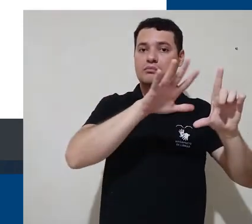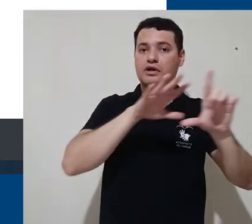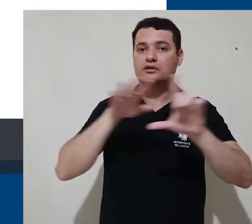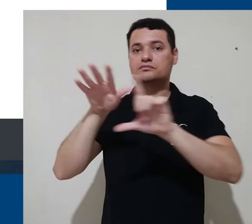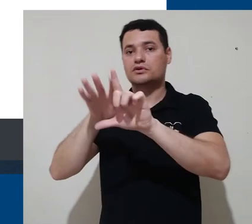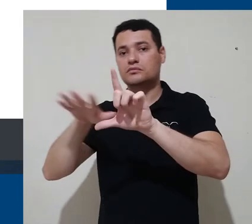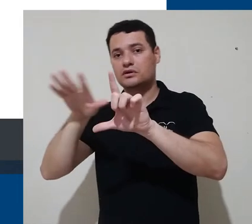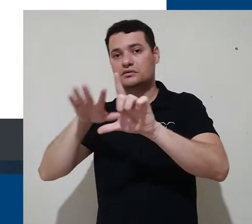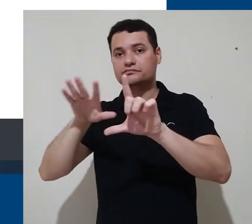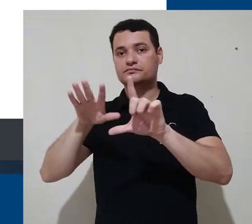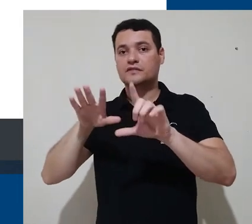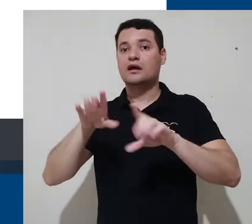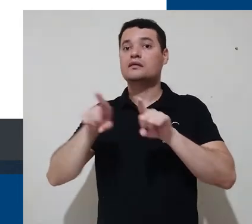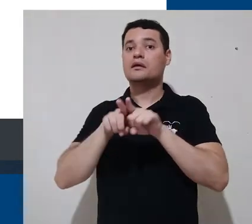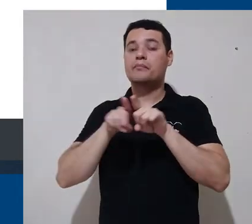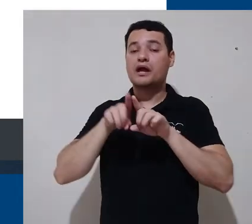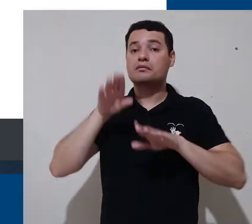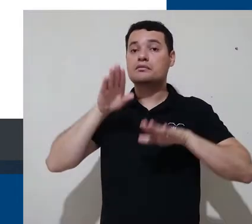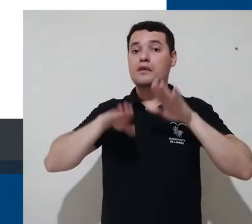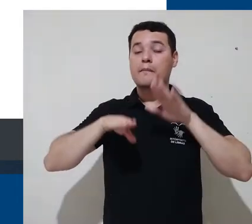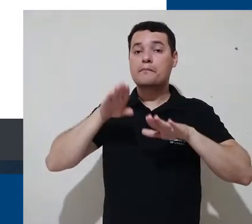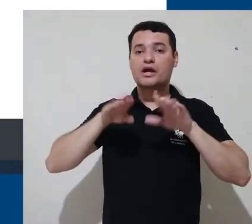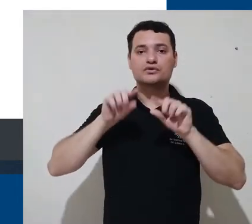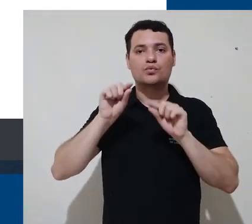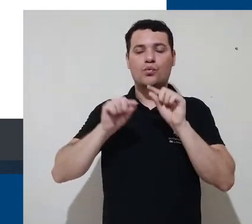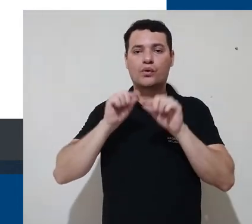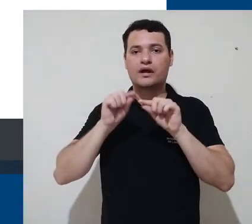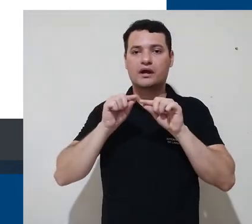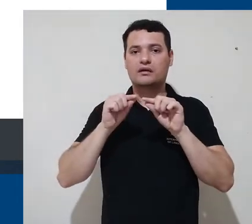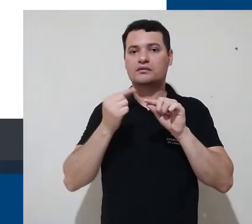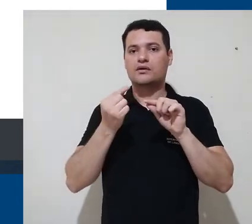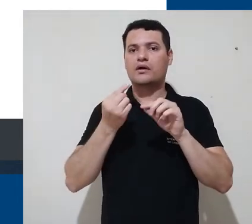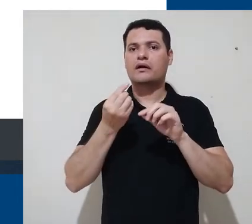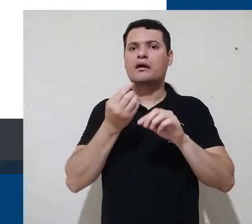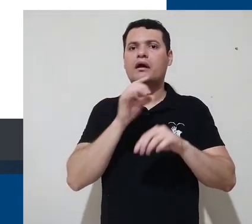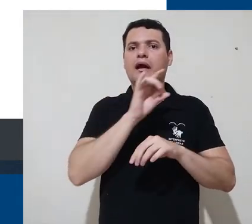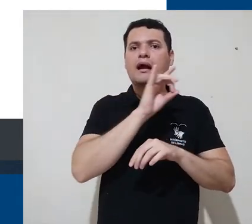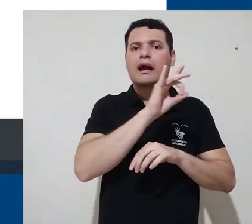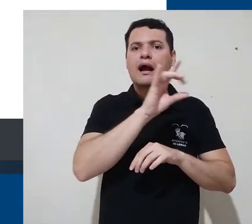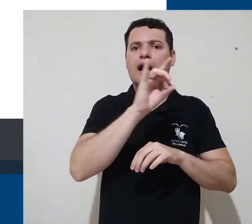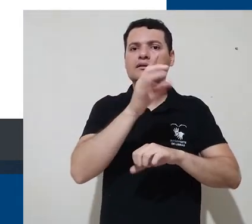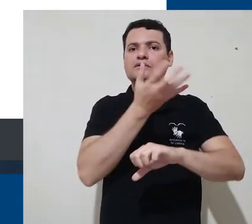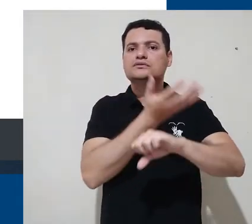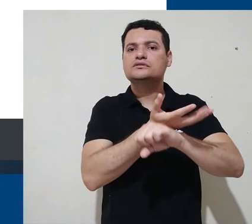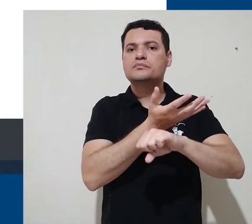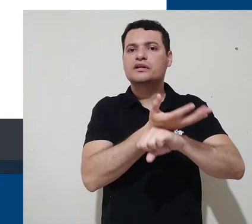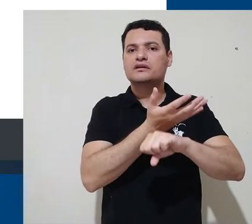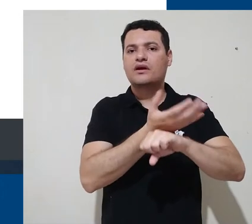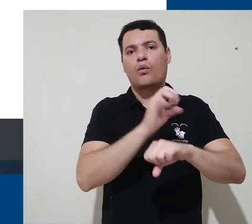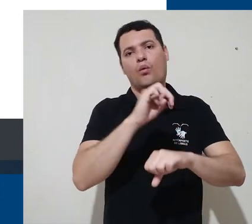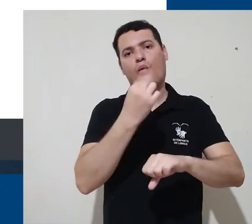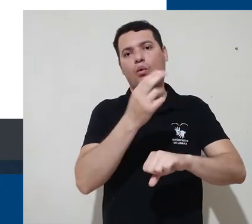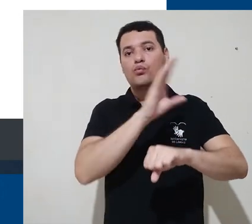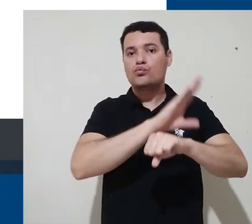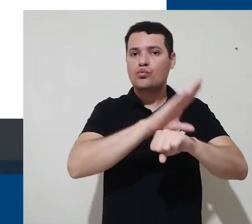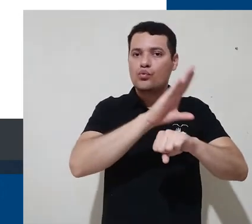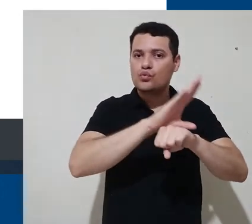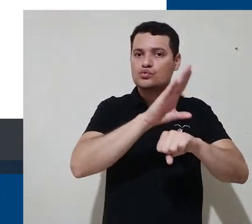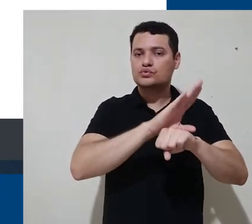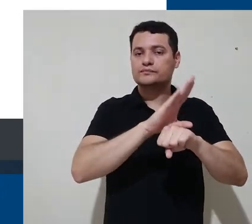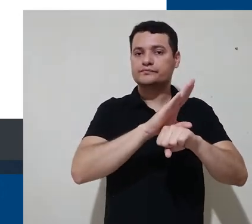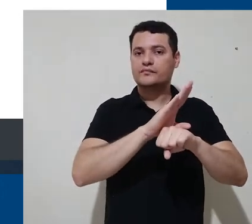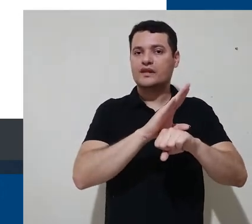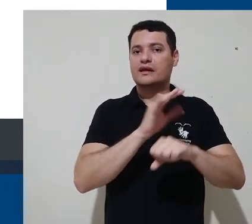e também vai depender das configurações de cada disciplina, no caso que o Moodle chama de curso.